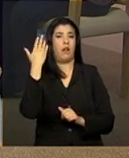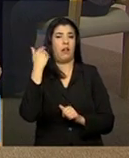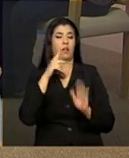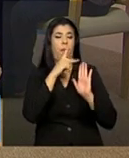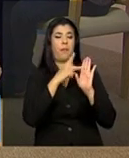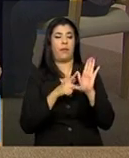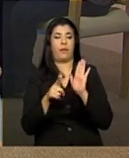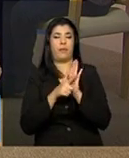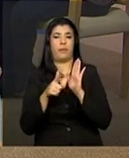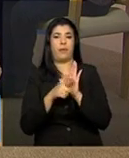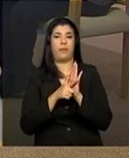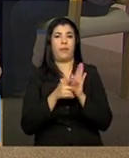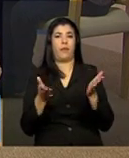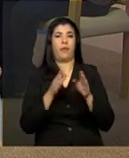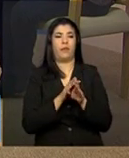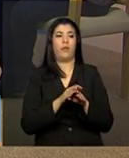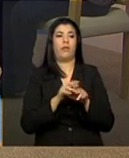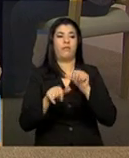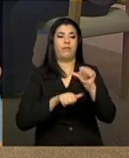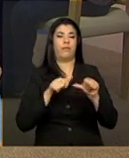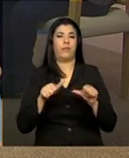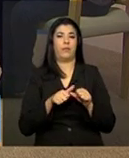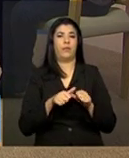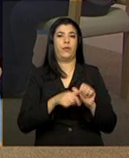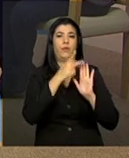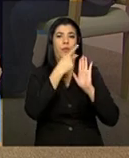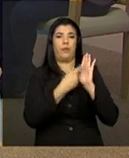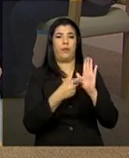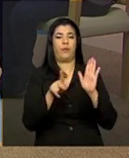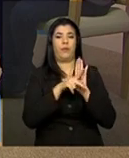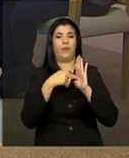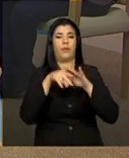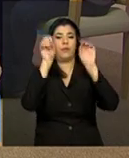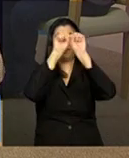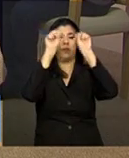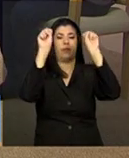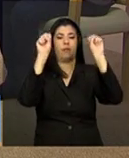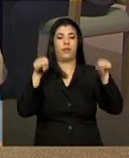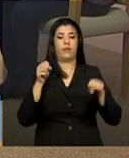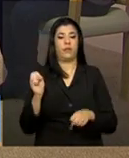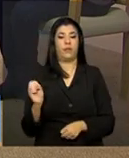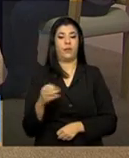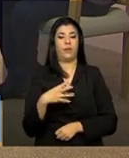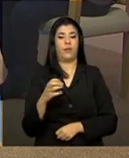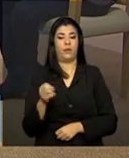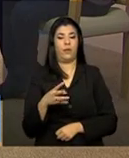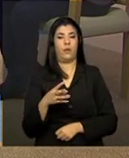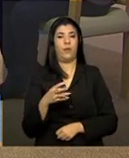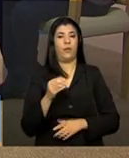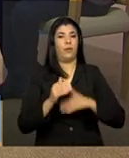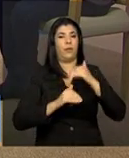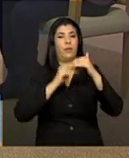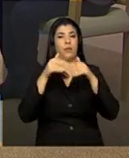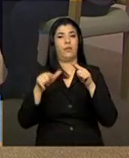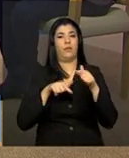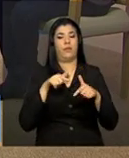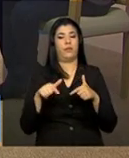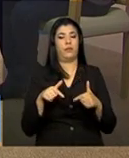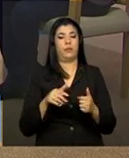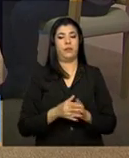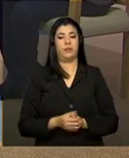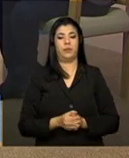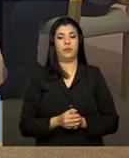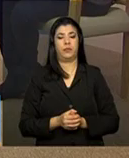eletrônico, que é um pouco essa nova etapa que nós vamos estar trabalhando. Queria,